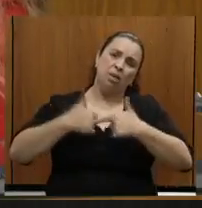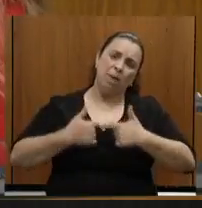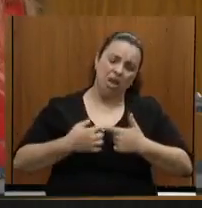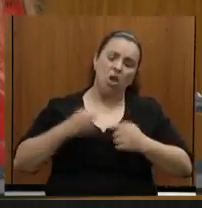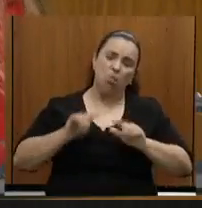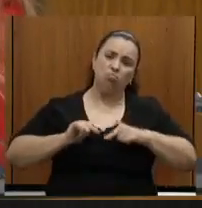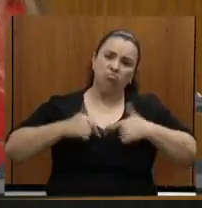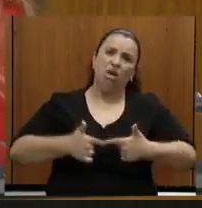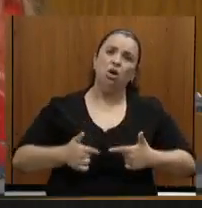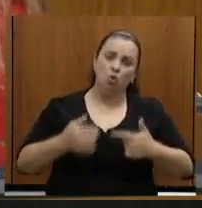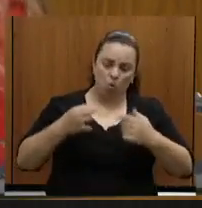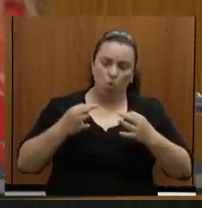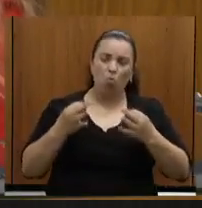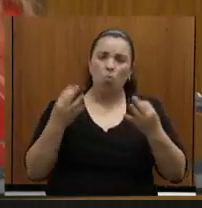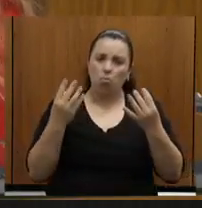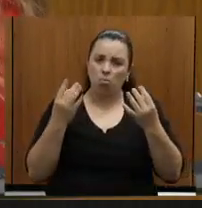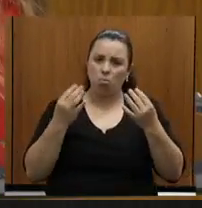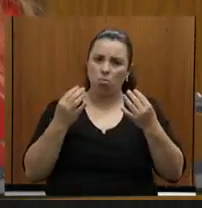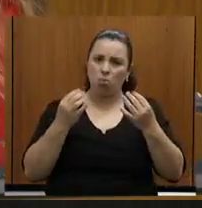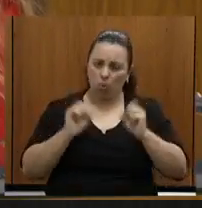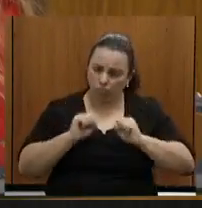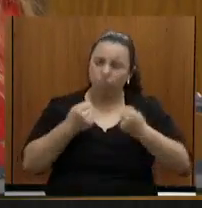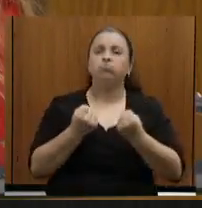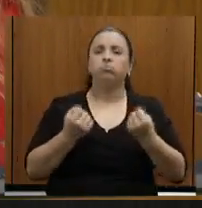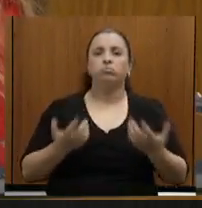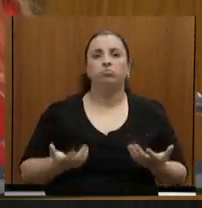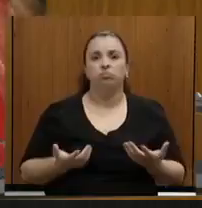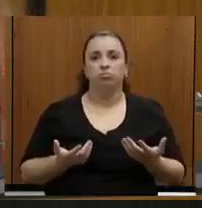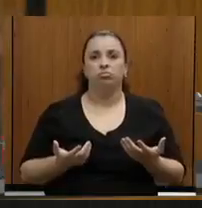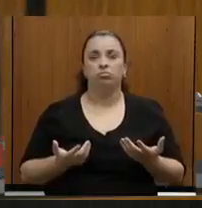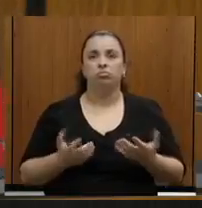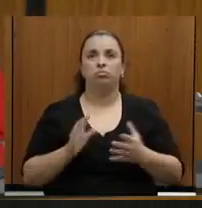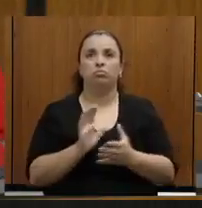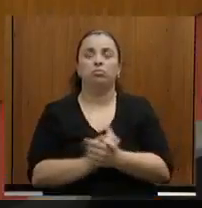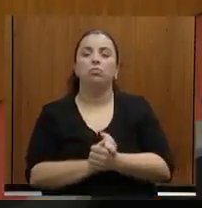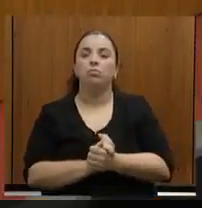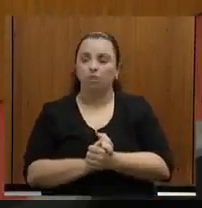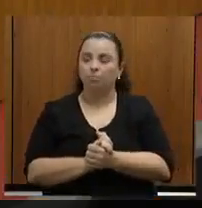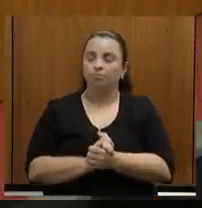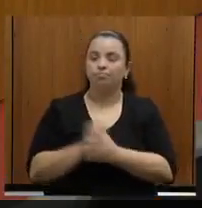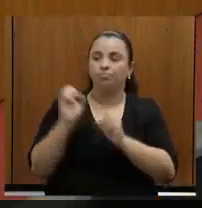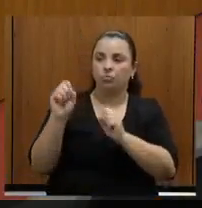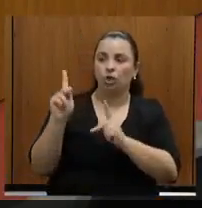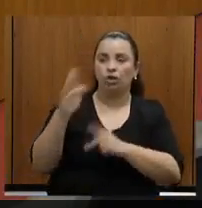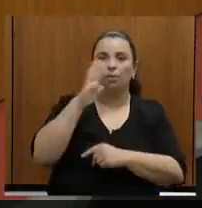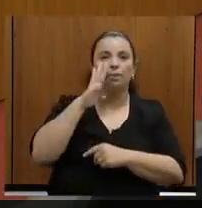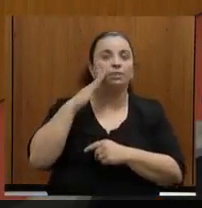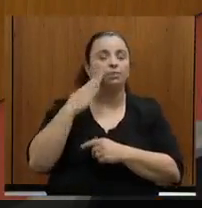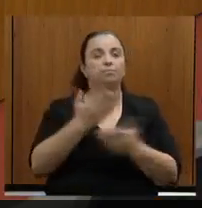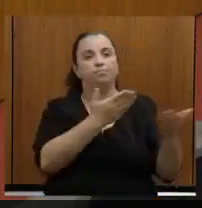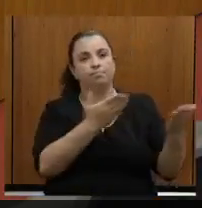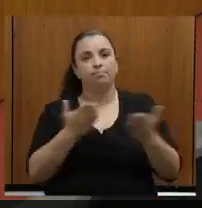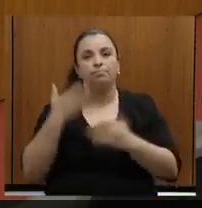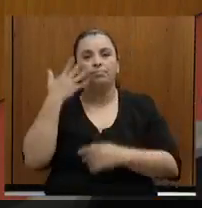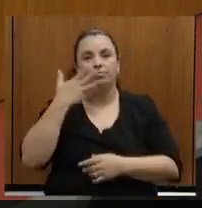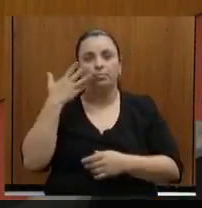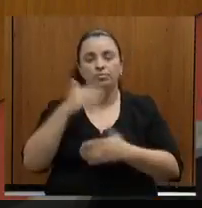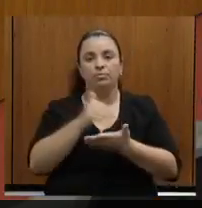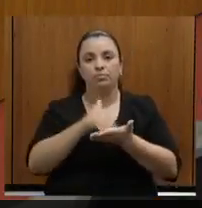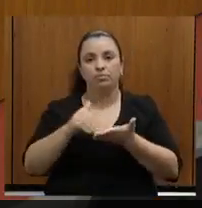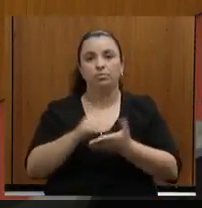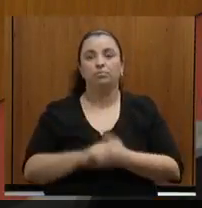A minha questão de ordem é essa. Pois não, Beatriz. Com a palavra, secretário. Nós estamos